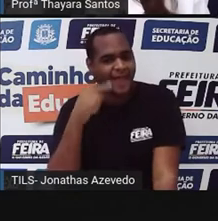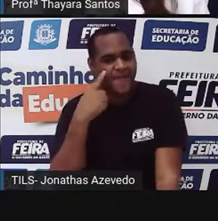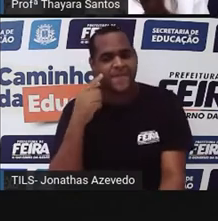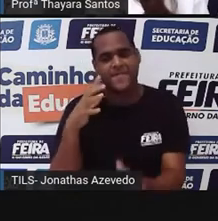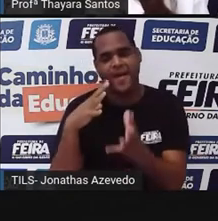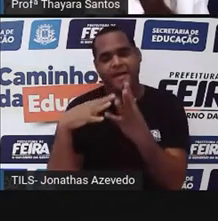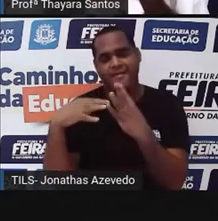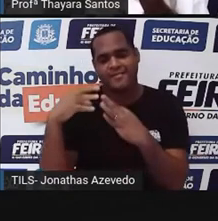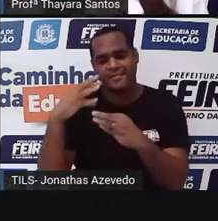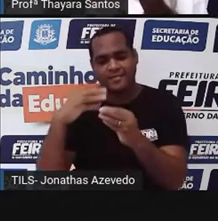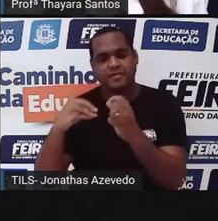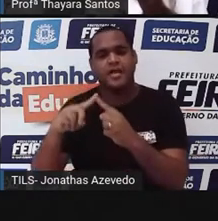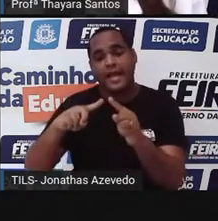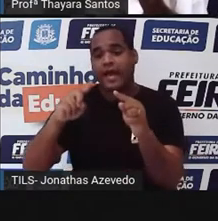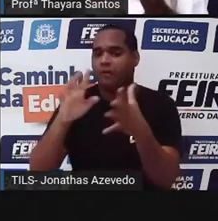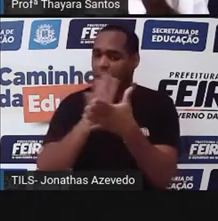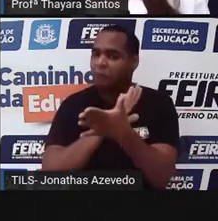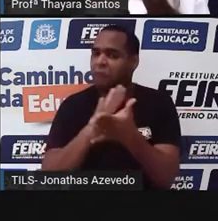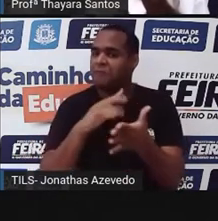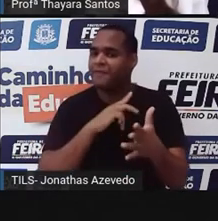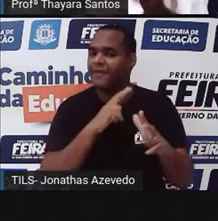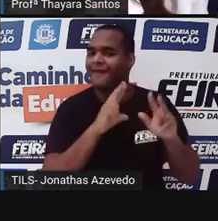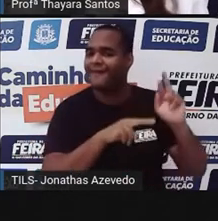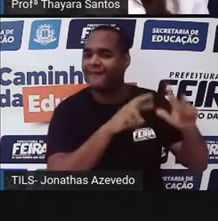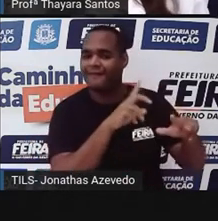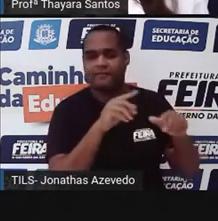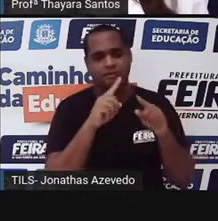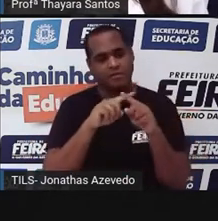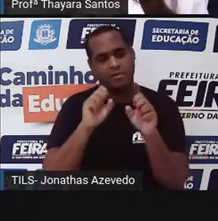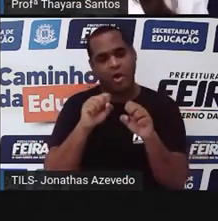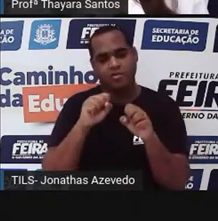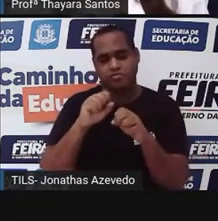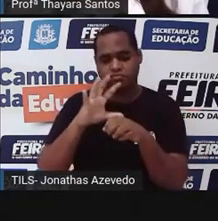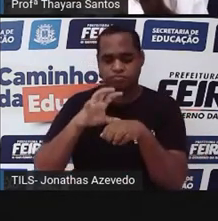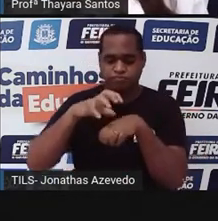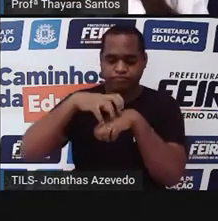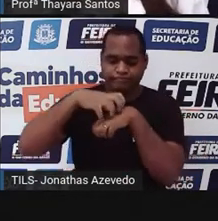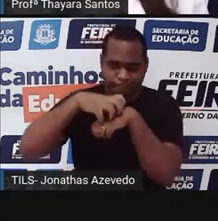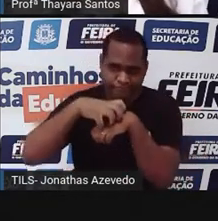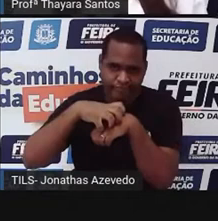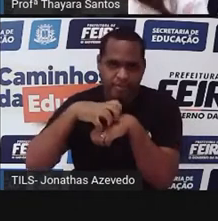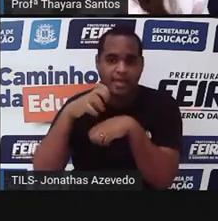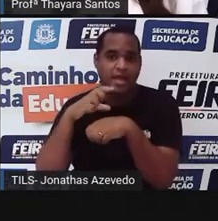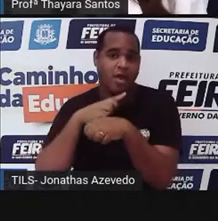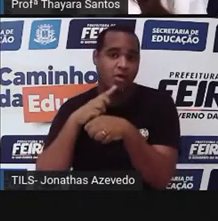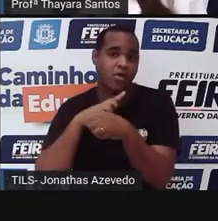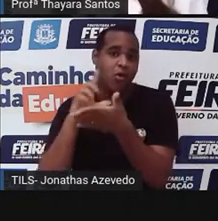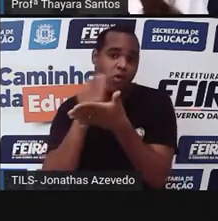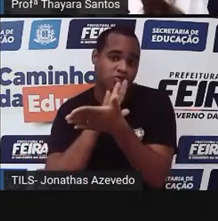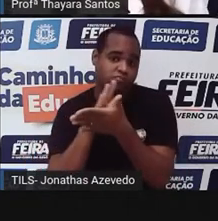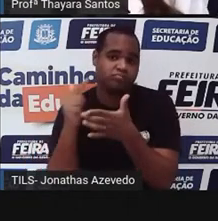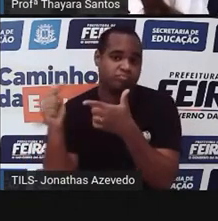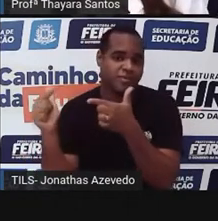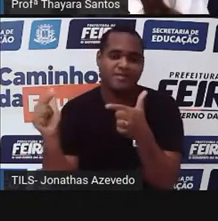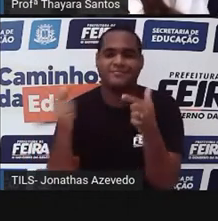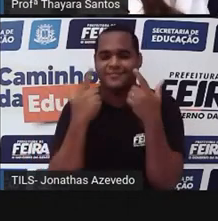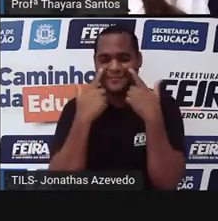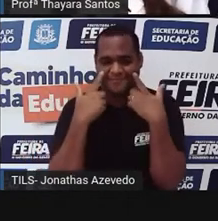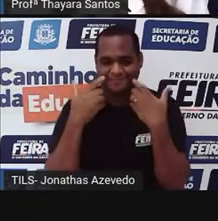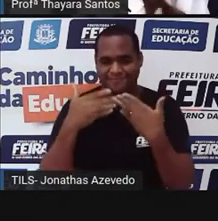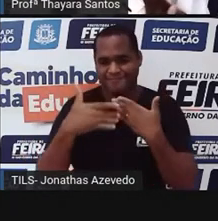alguns desses moluscos podem apresentar concha, outros não. Outros não têm concha, como a gente vai ver mais adiante.